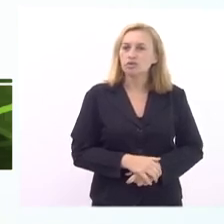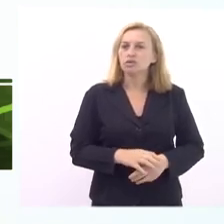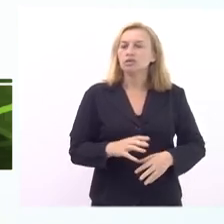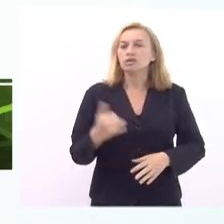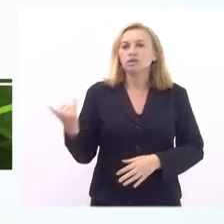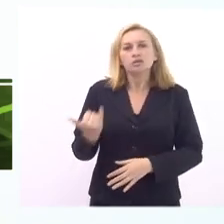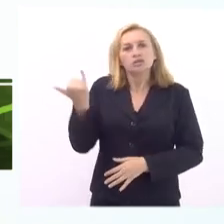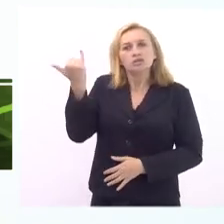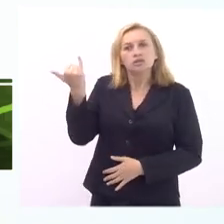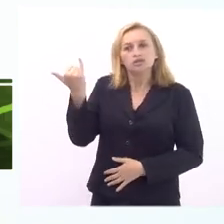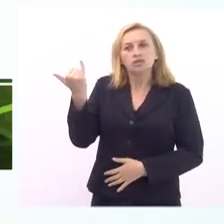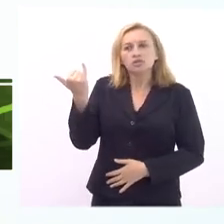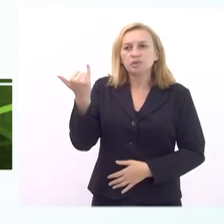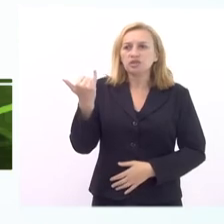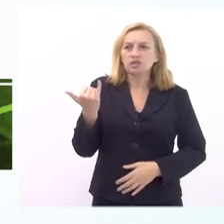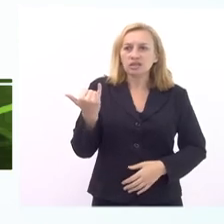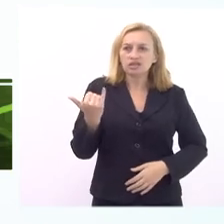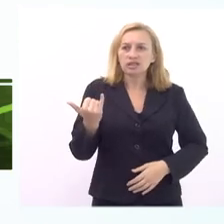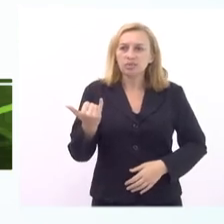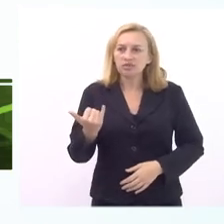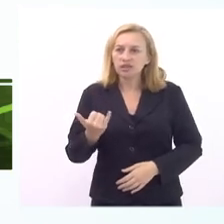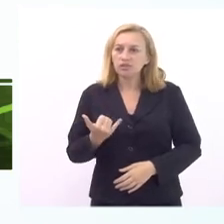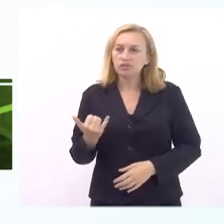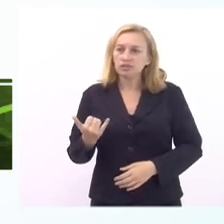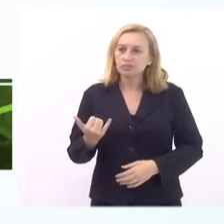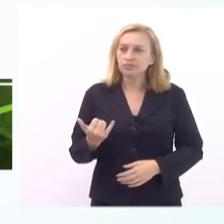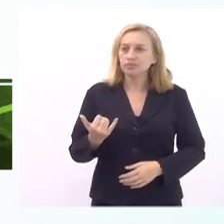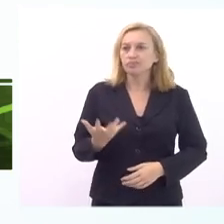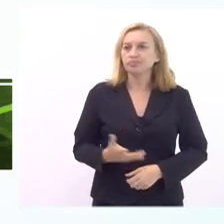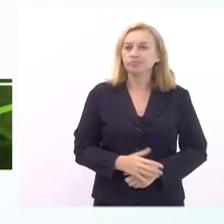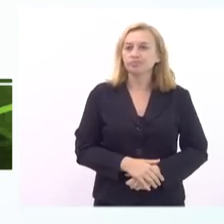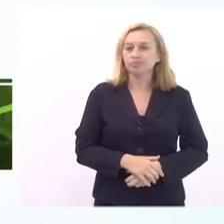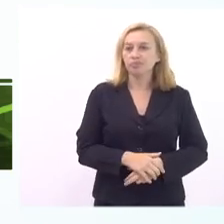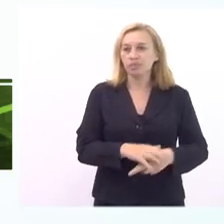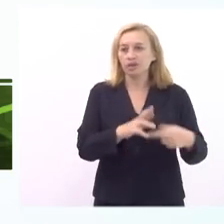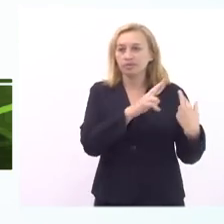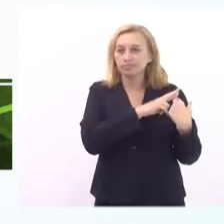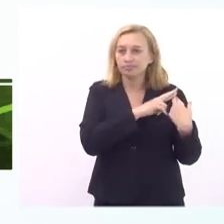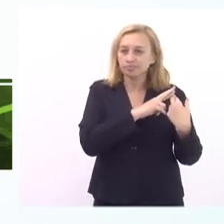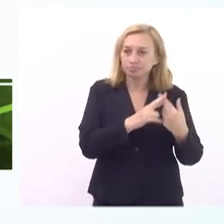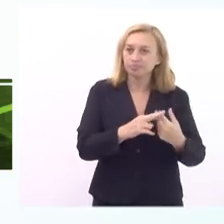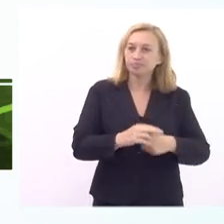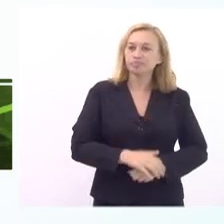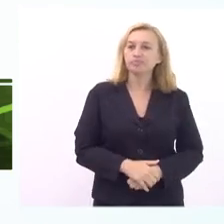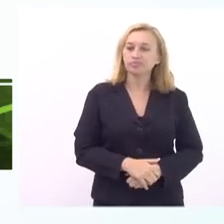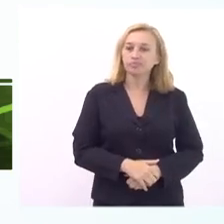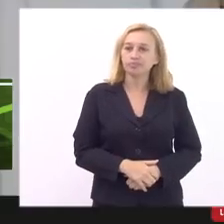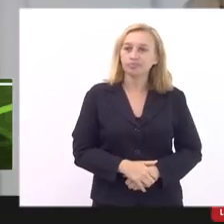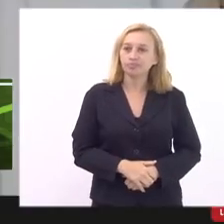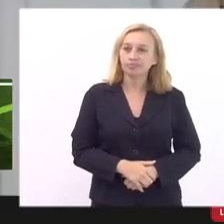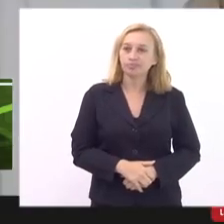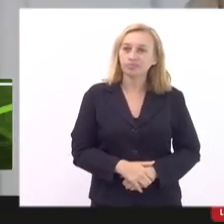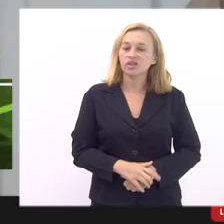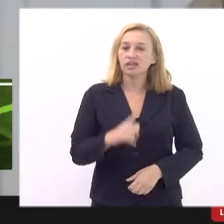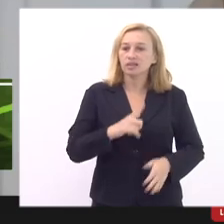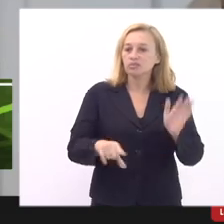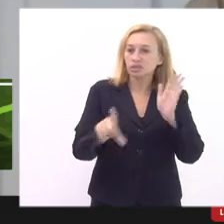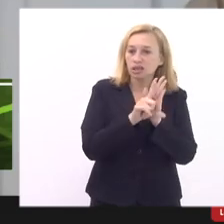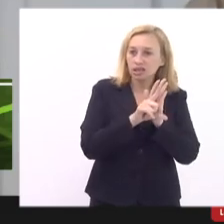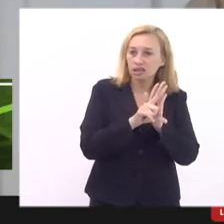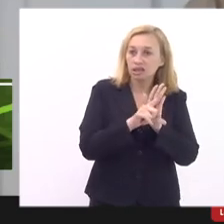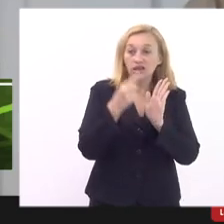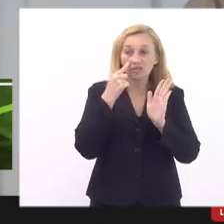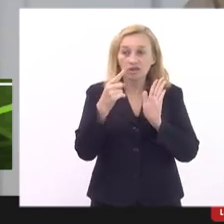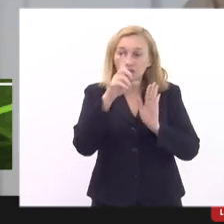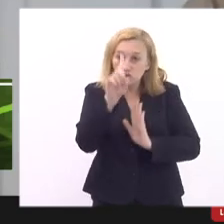participação da Seduc porque hoje a Seduc é responsável pelo transporte escolar no estado então a gente tem uma legislação em vigor que prevê que